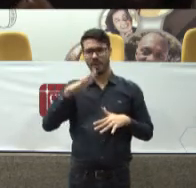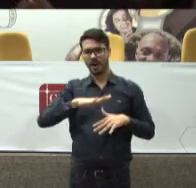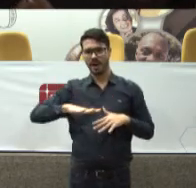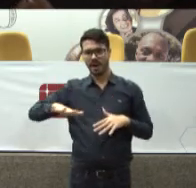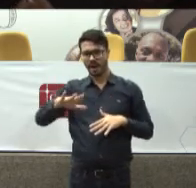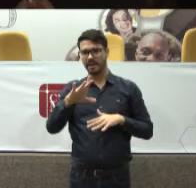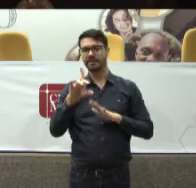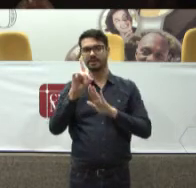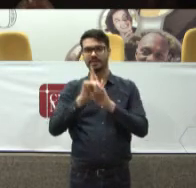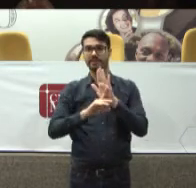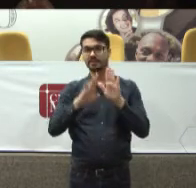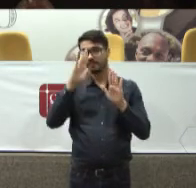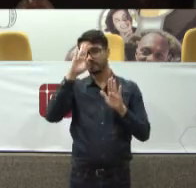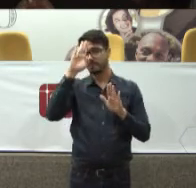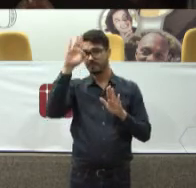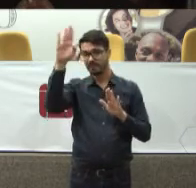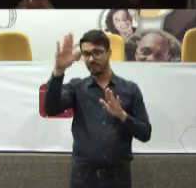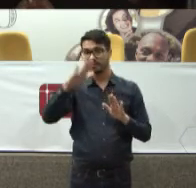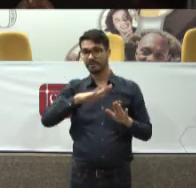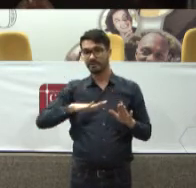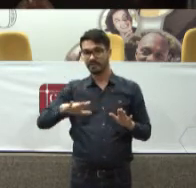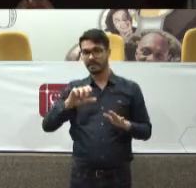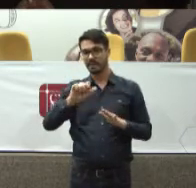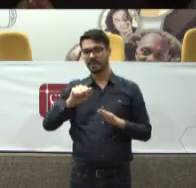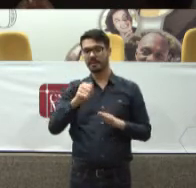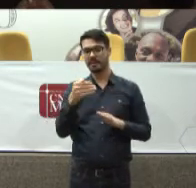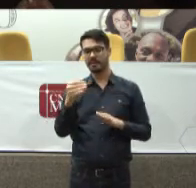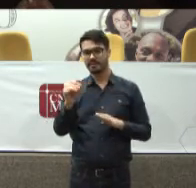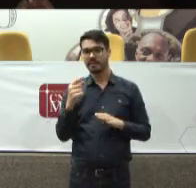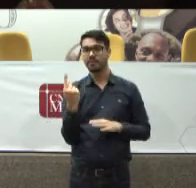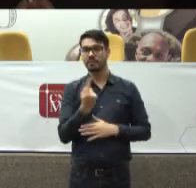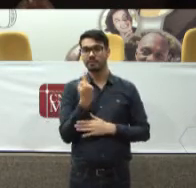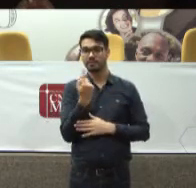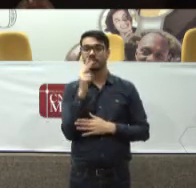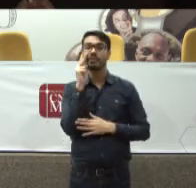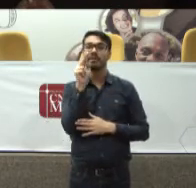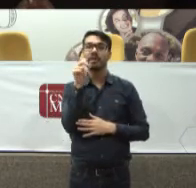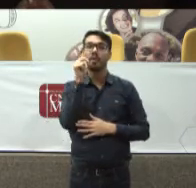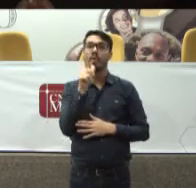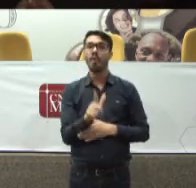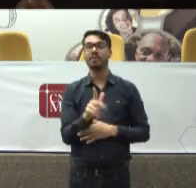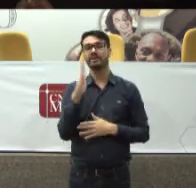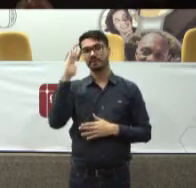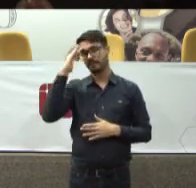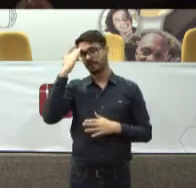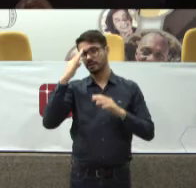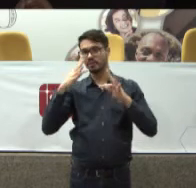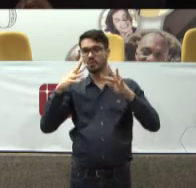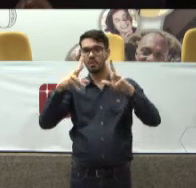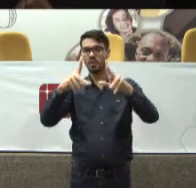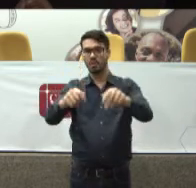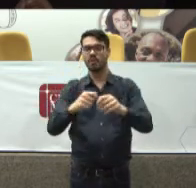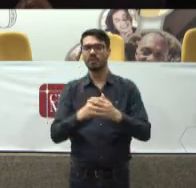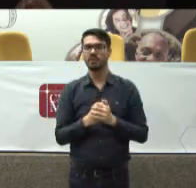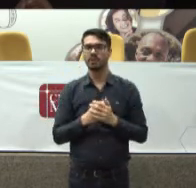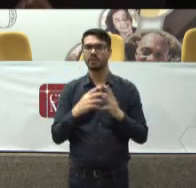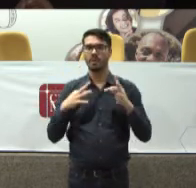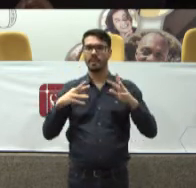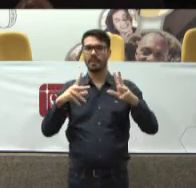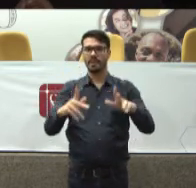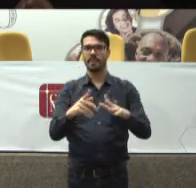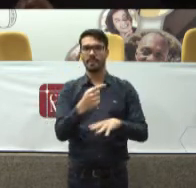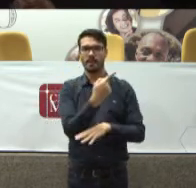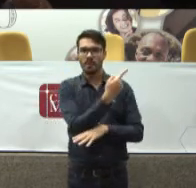E principalmente Em uma ação Individual Enxergar esse todo O todo De um sistema De